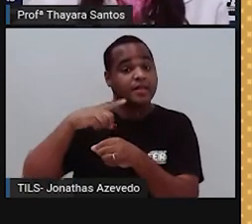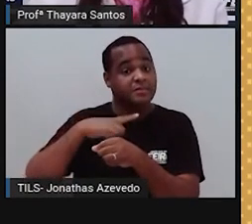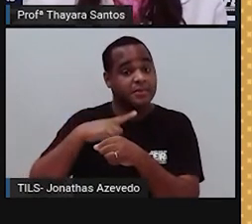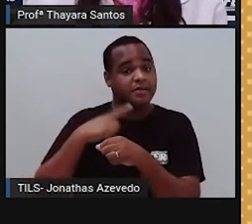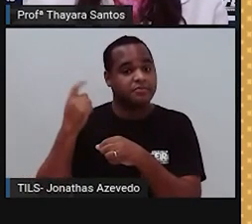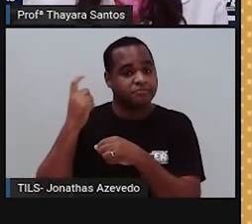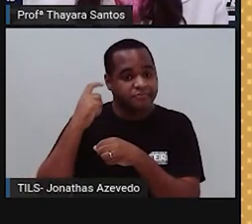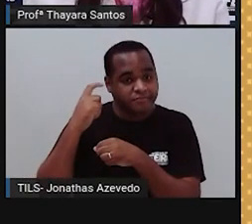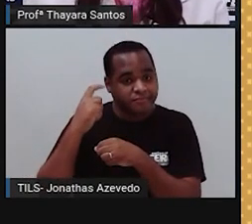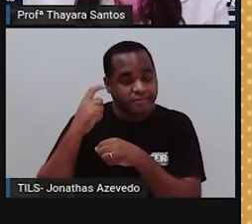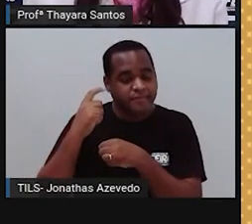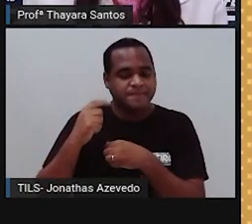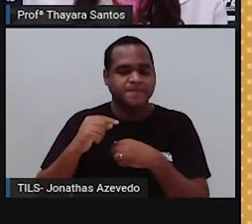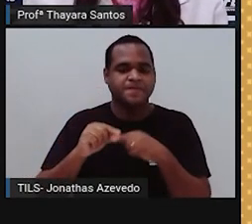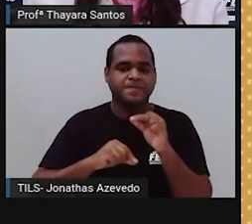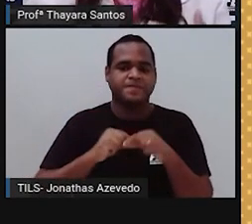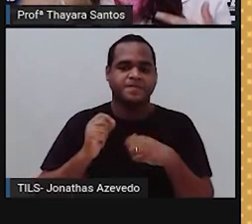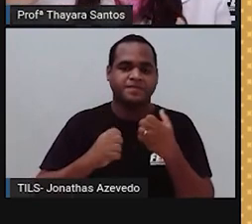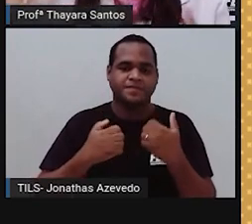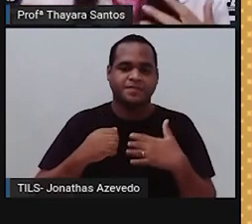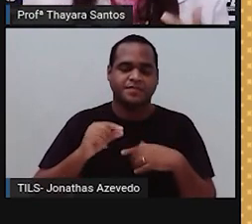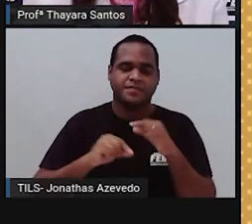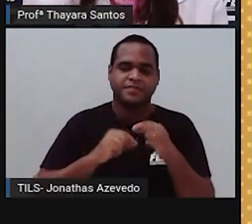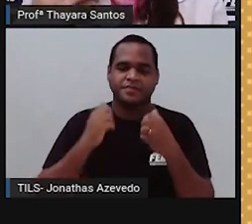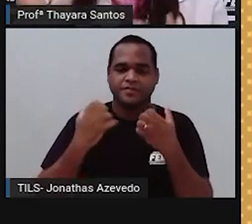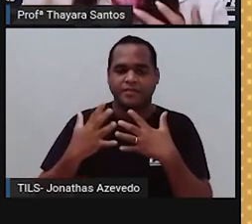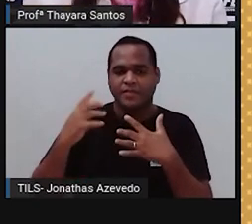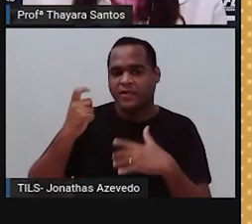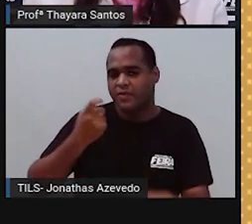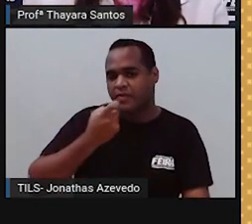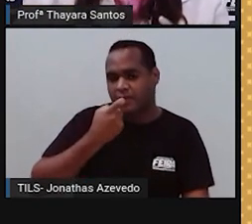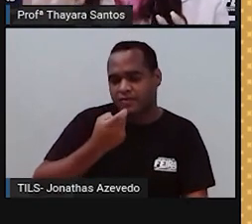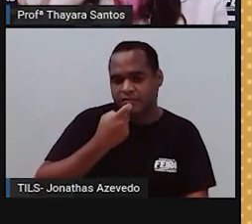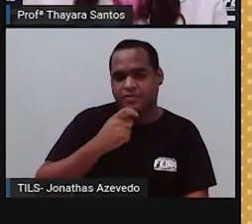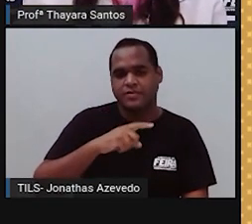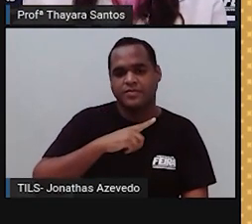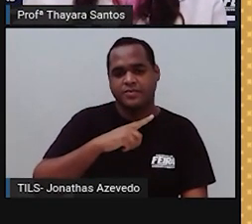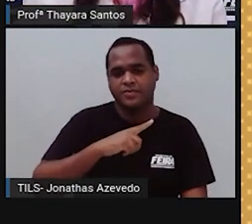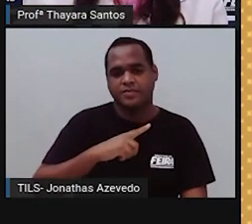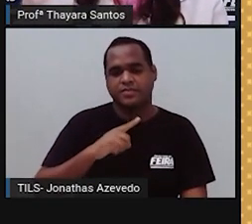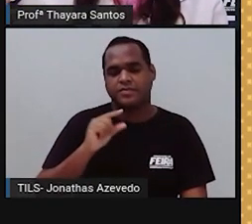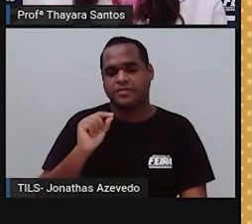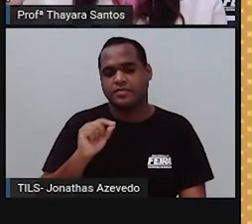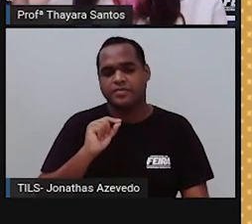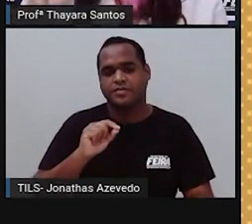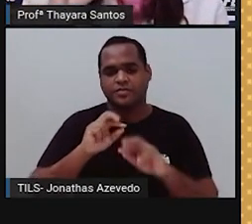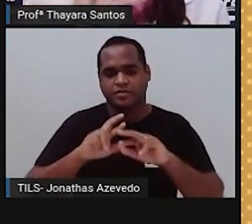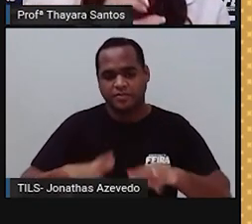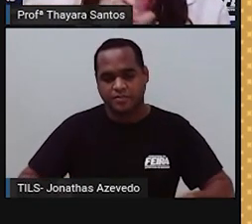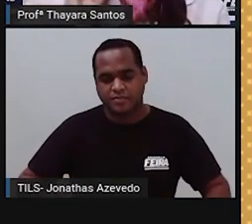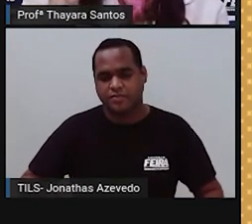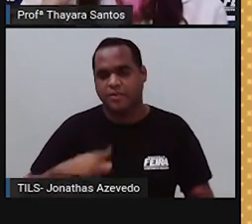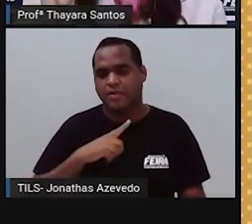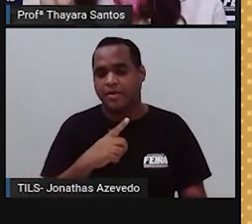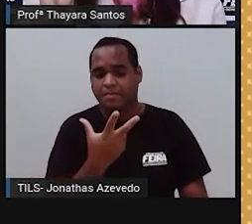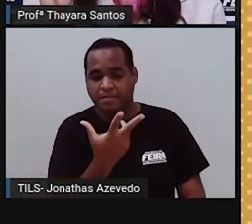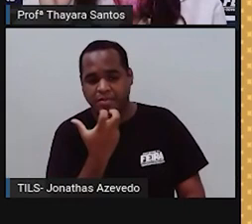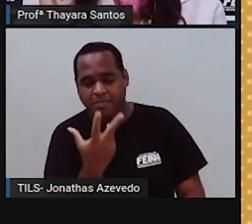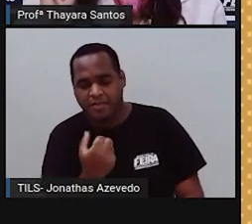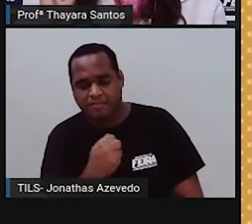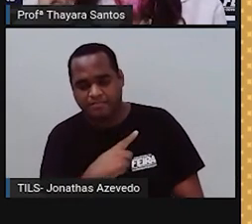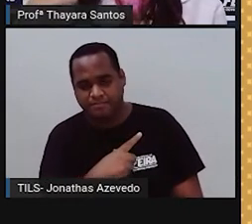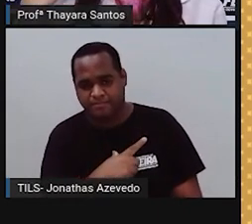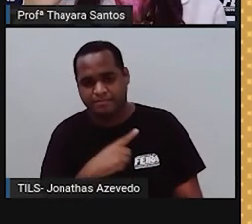que estão os ossos e todos os nervos que são responsáveis por captar esse estímulo